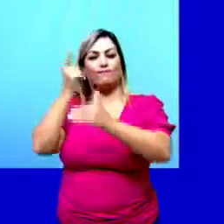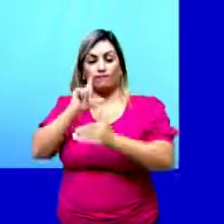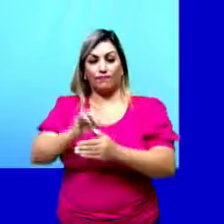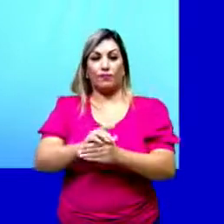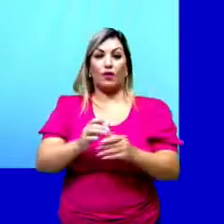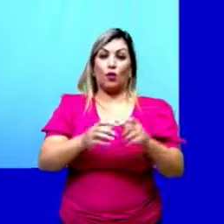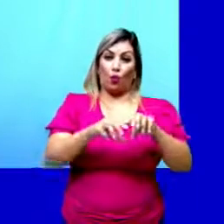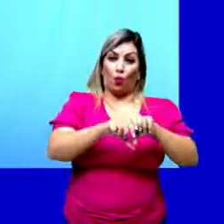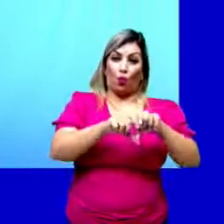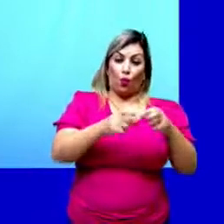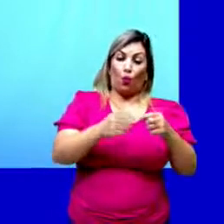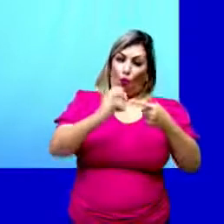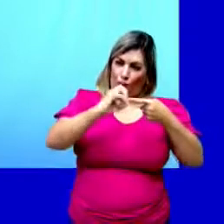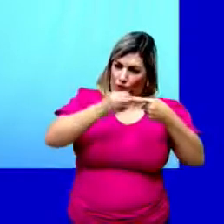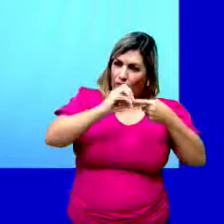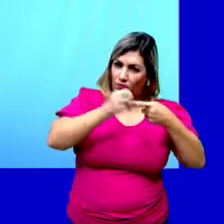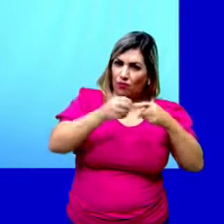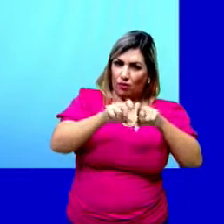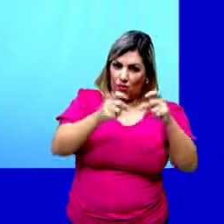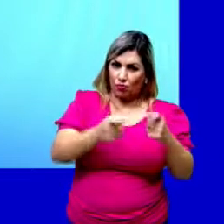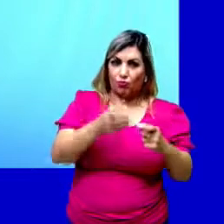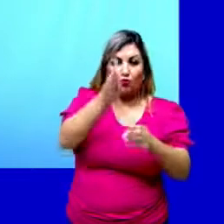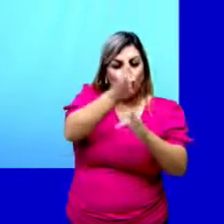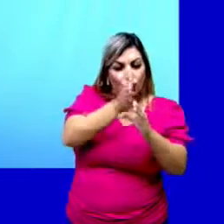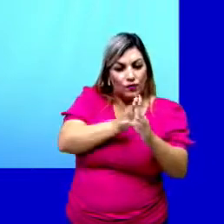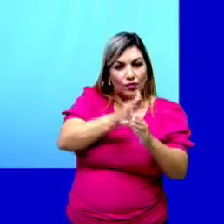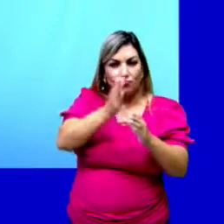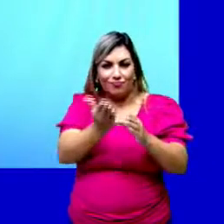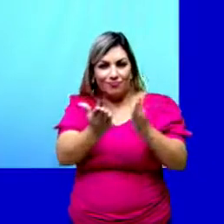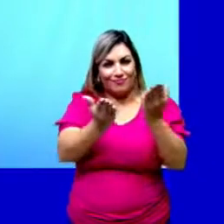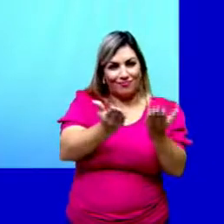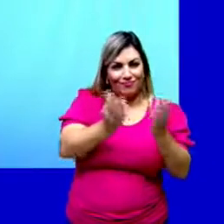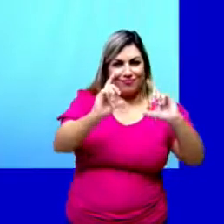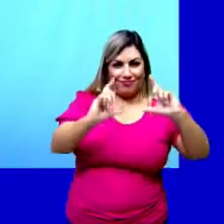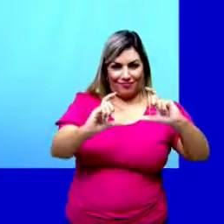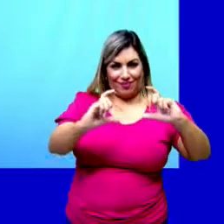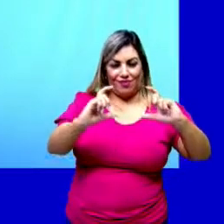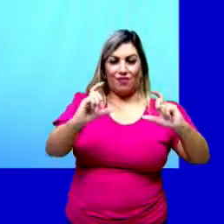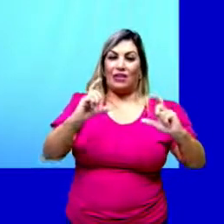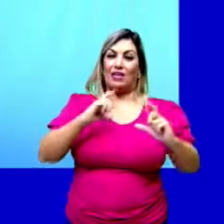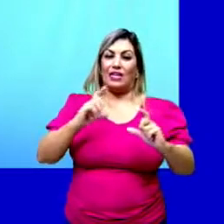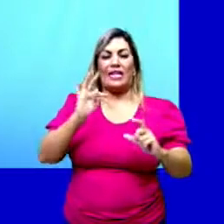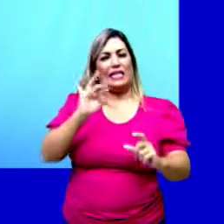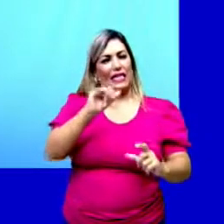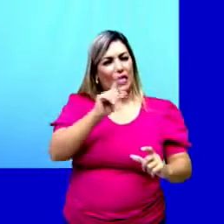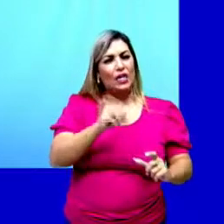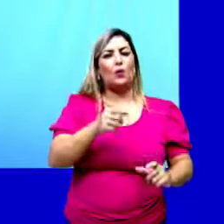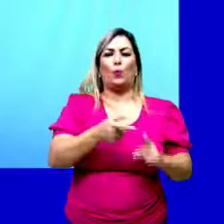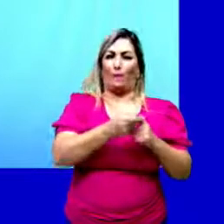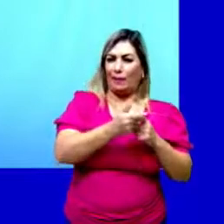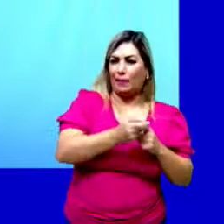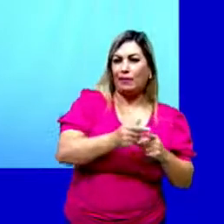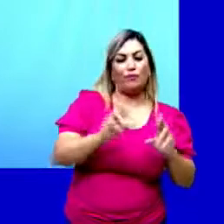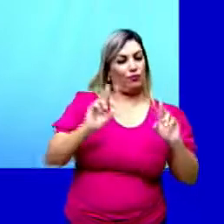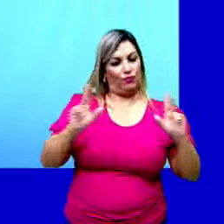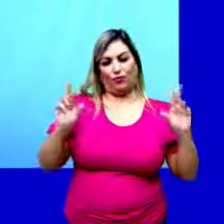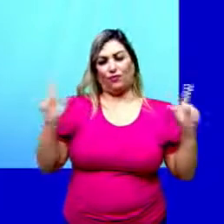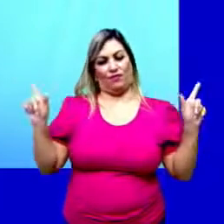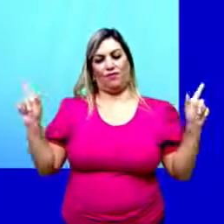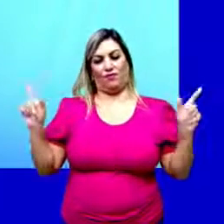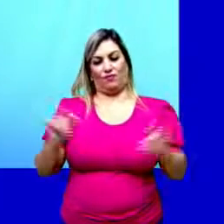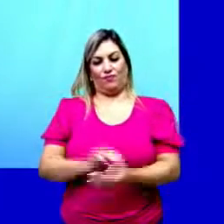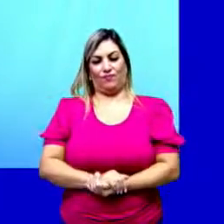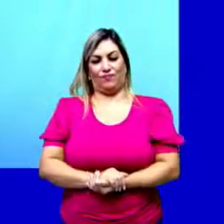O feijão tem esse endosperma dividido em duas partes, enquanto que o trigo, o milho, por exemplo, não tem essa